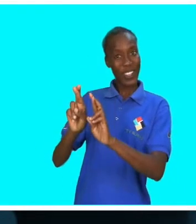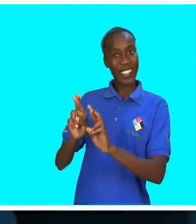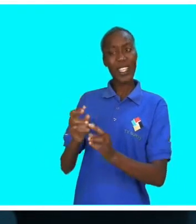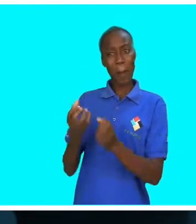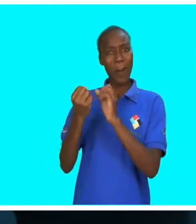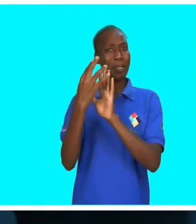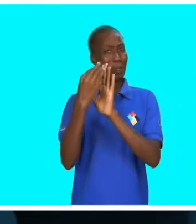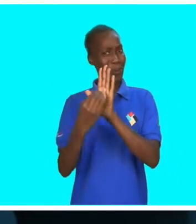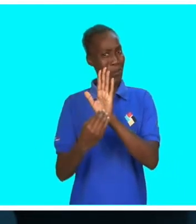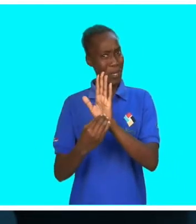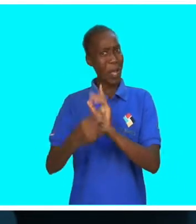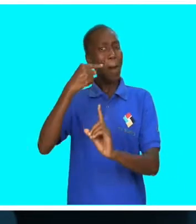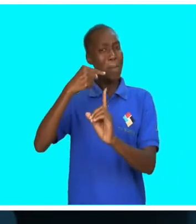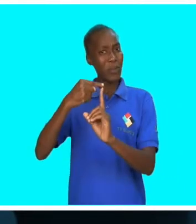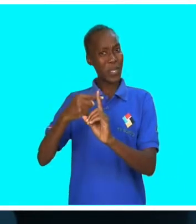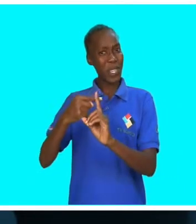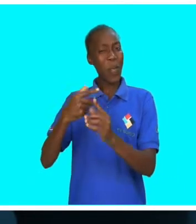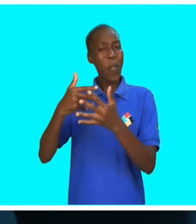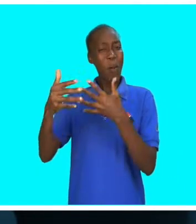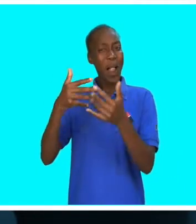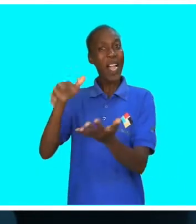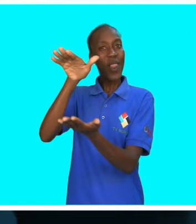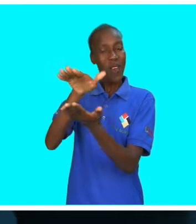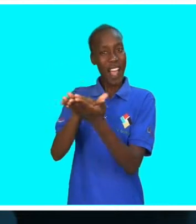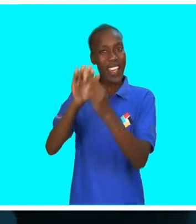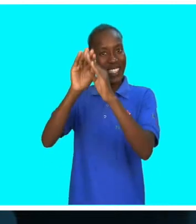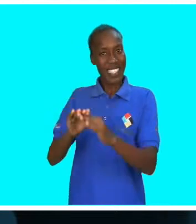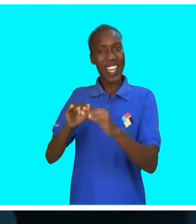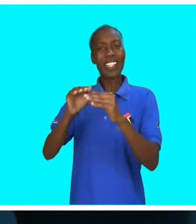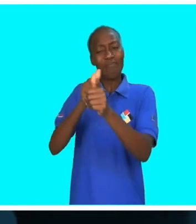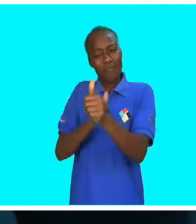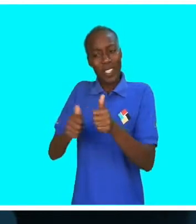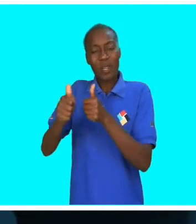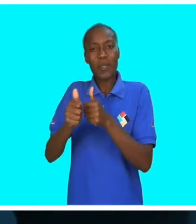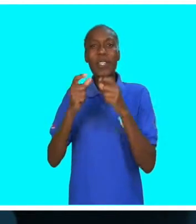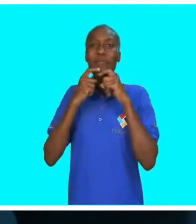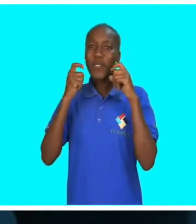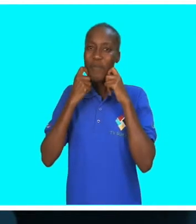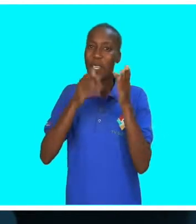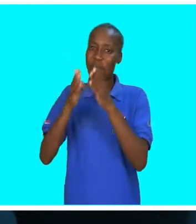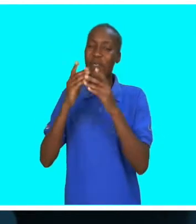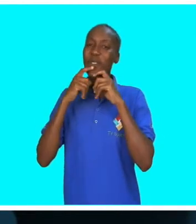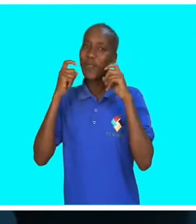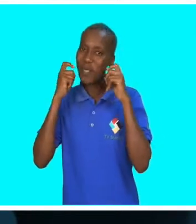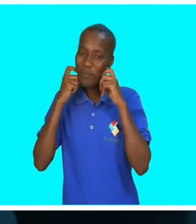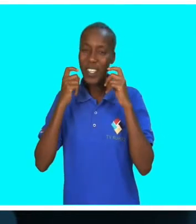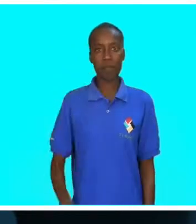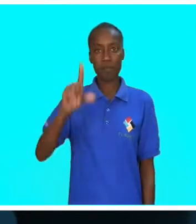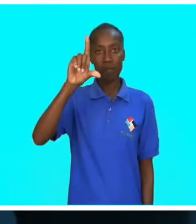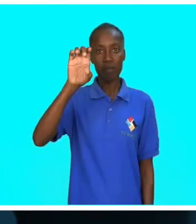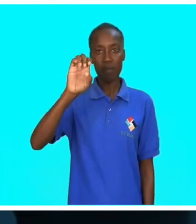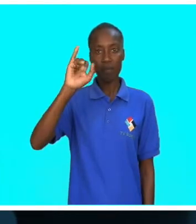sorte, que ela tenha sucessos e onde ela estiver estará a representar a Moçambique e a todos os moçambicanos.